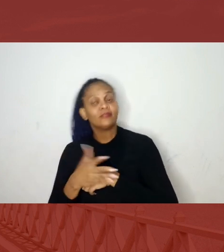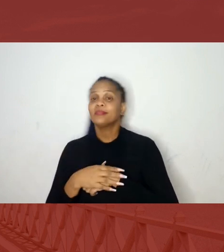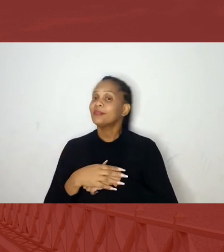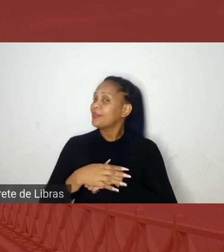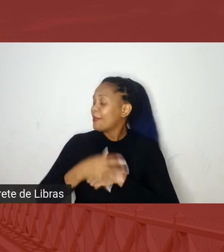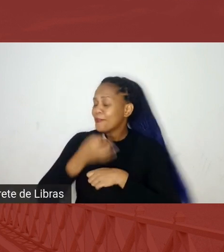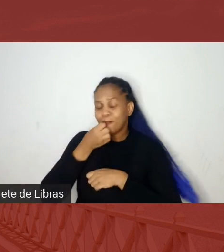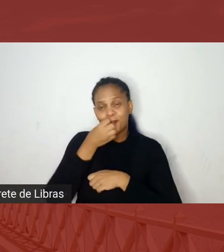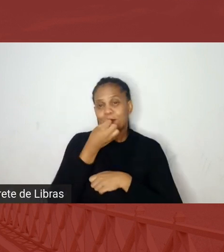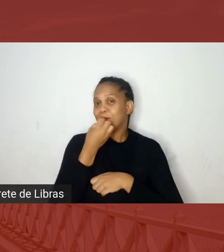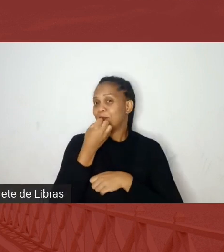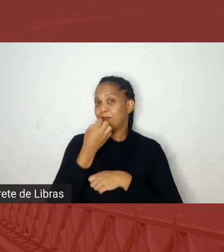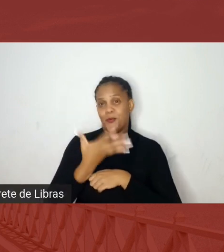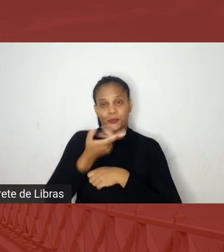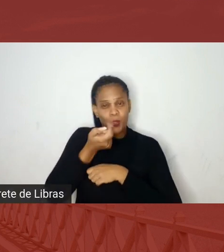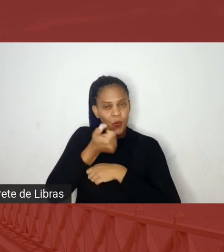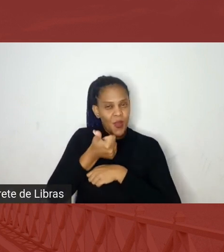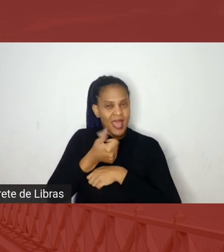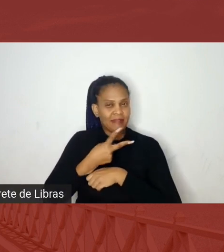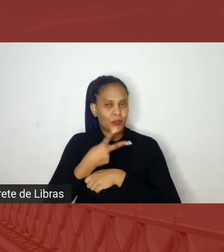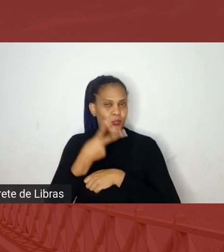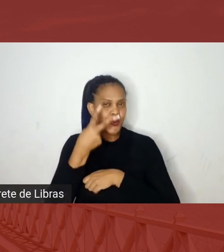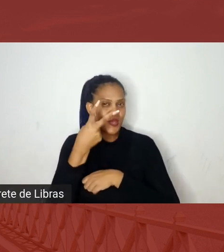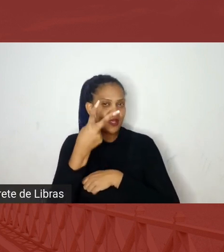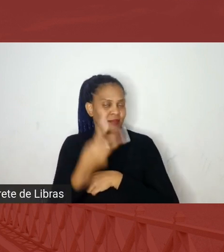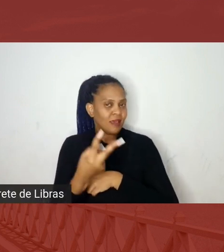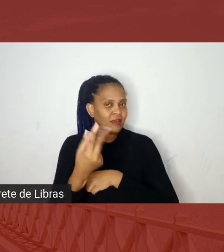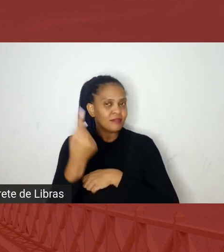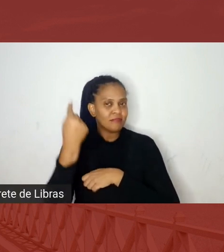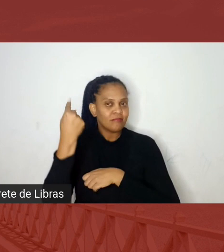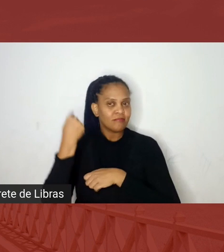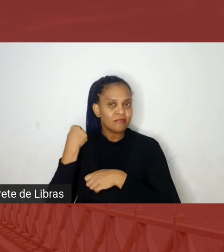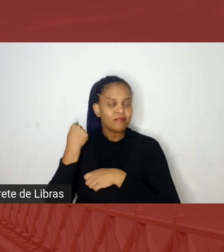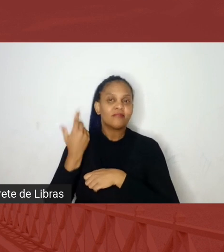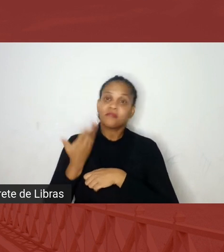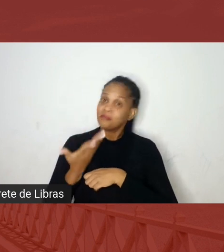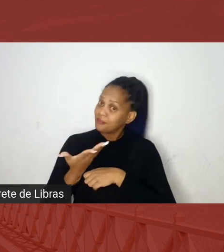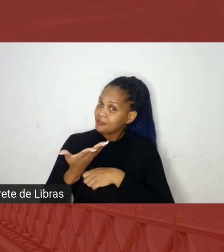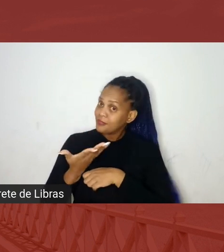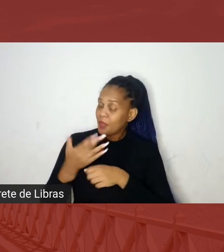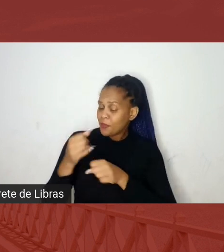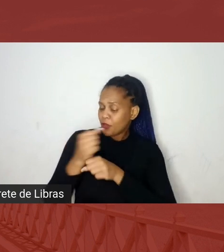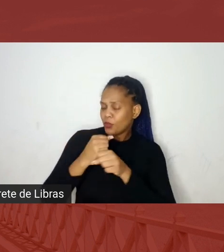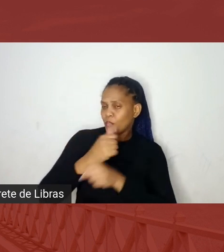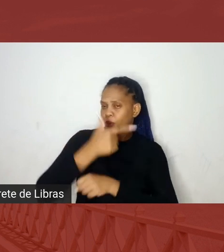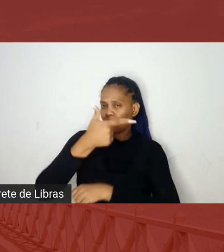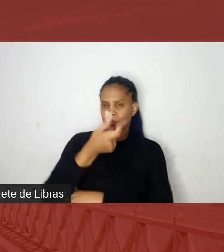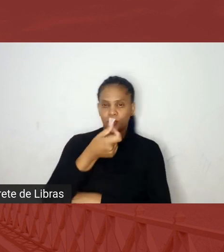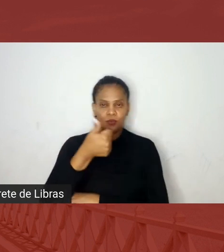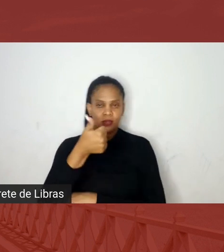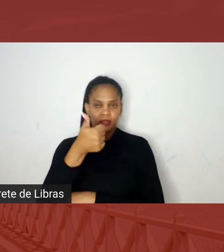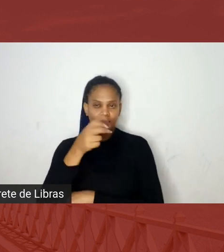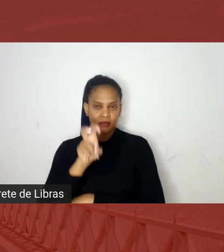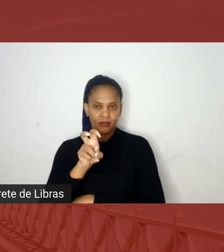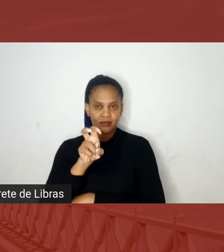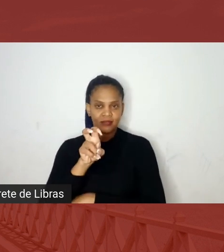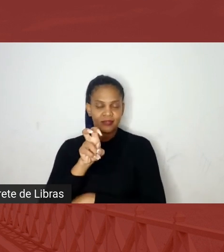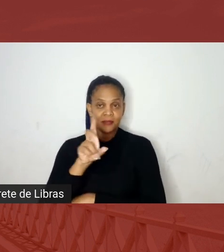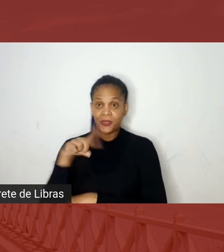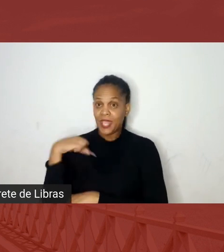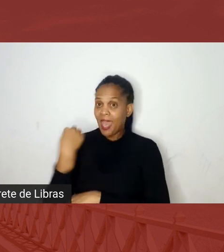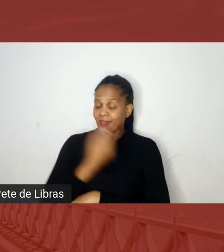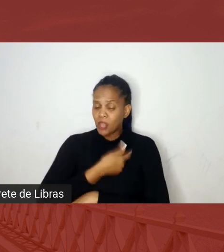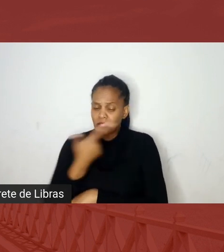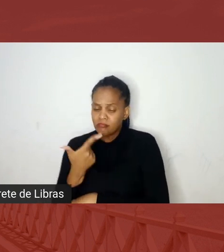bom, quase dois anos atrás disso, porque, se vê, foi em 2015, e nós conseguimos a certificação em